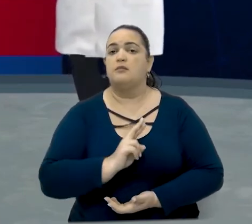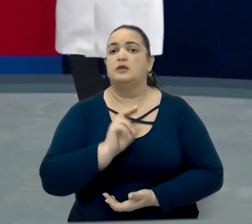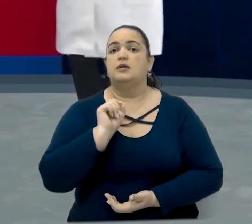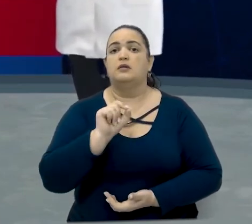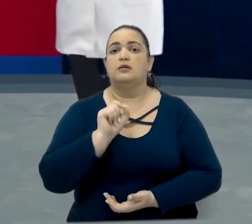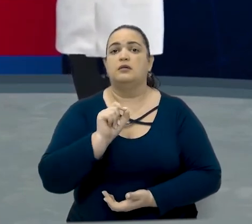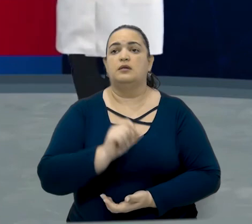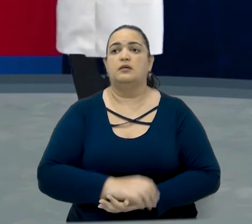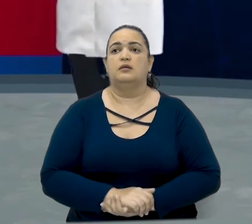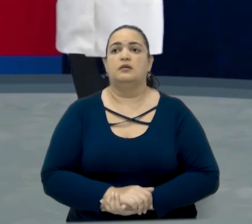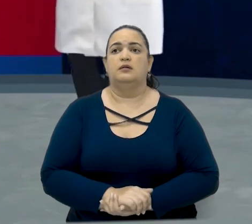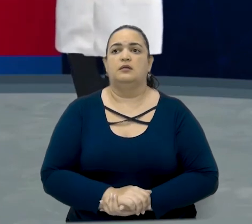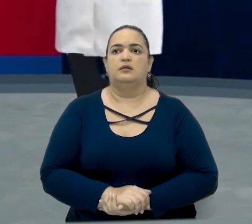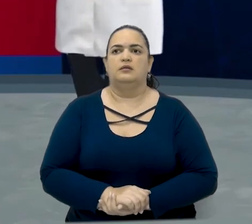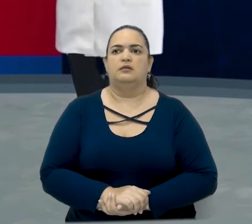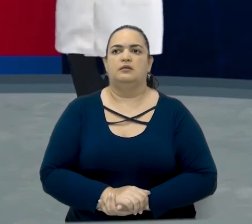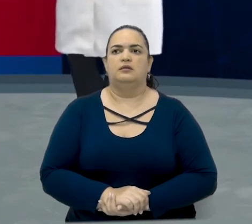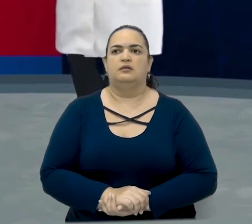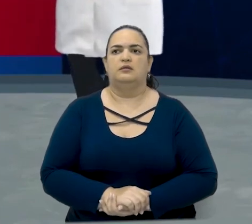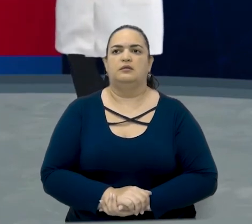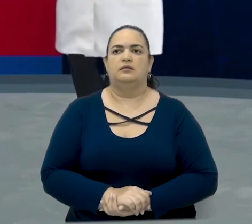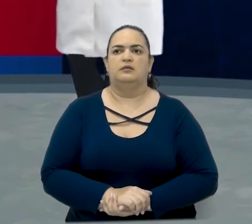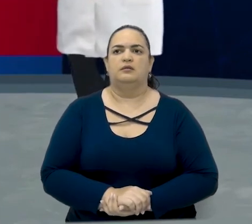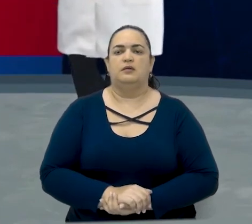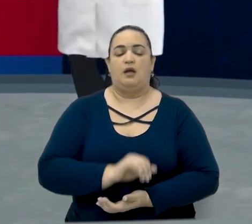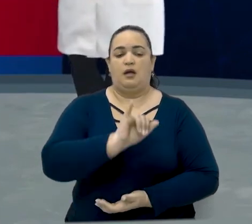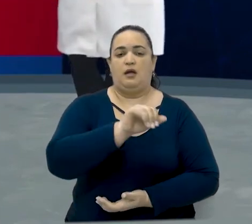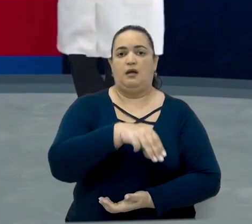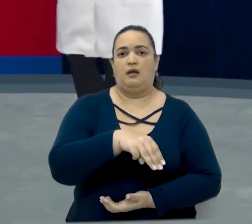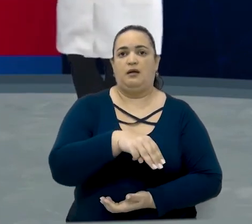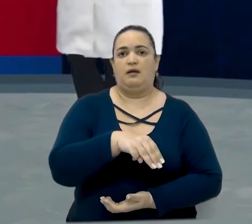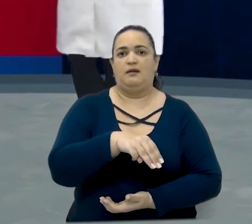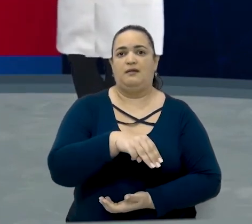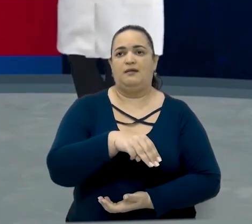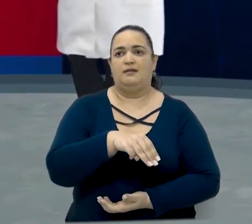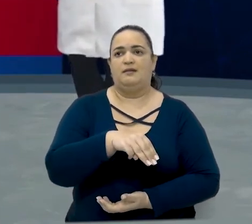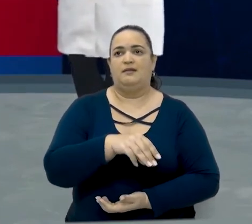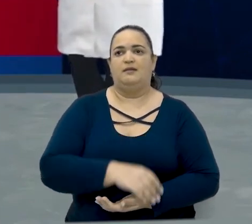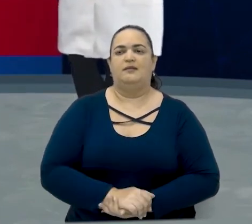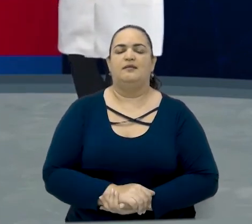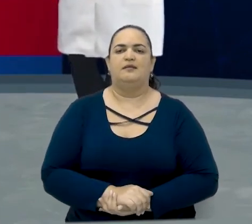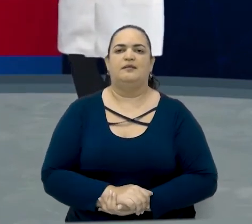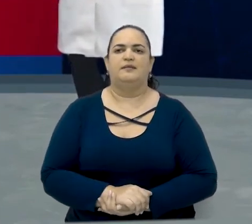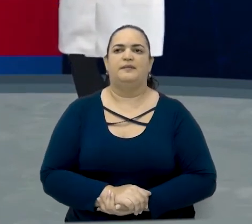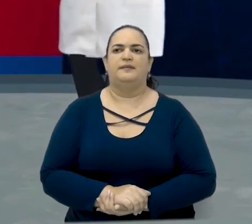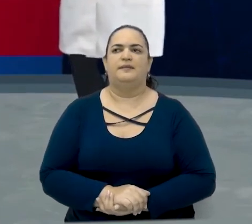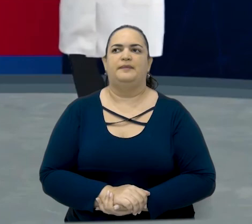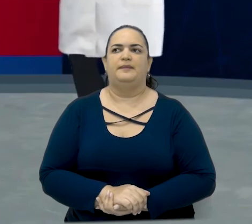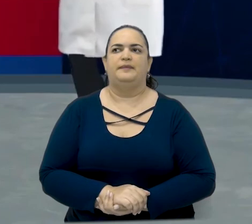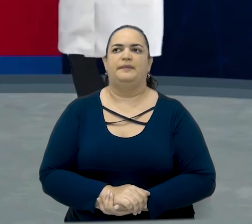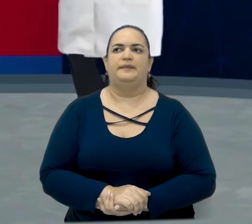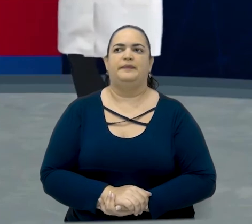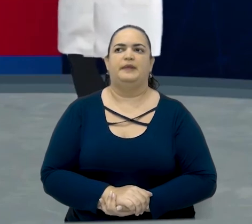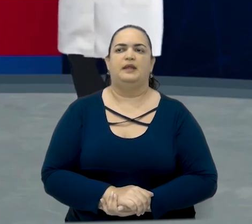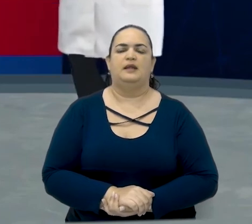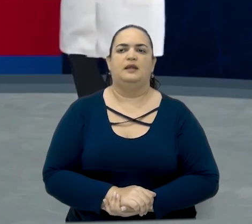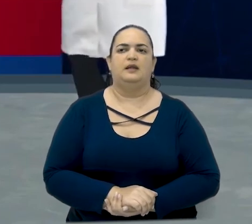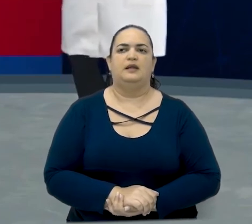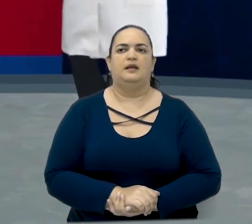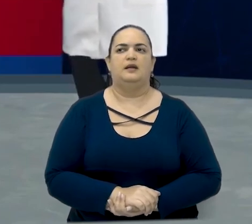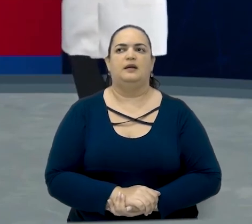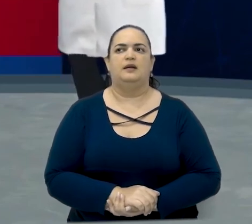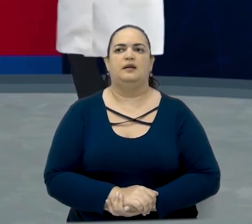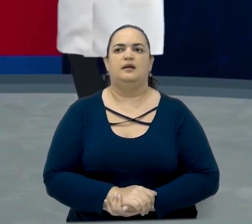I'm from Japan. I'm... Não é? Lembro lá? I am... Que é o verbo to be, certo?